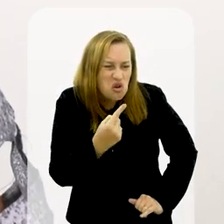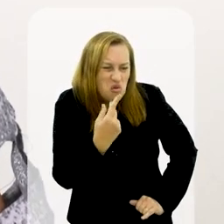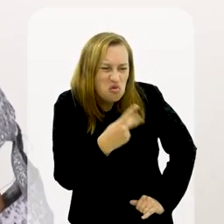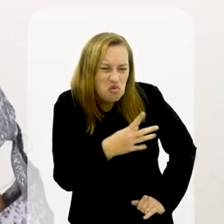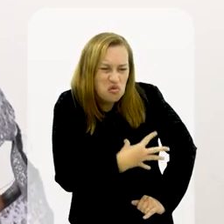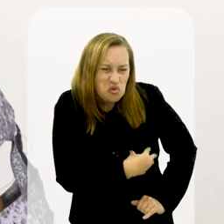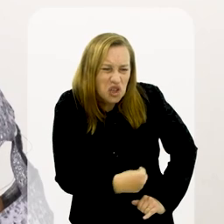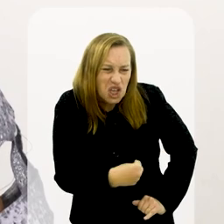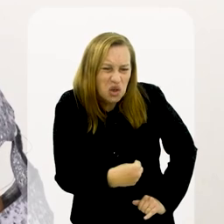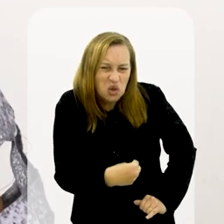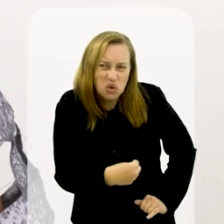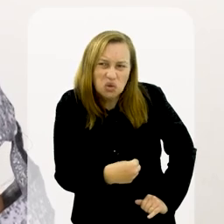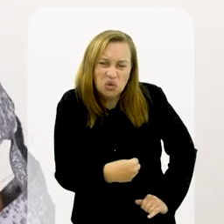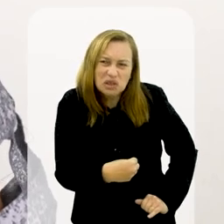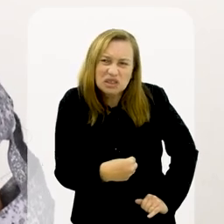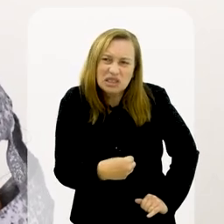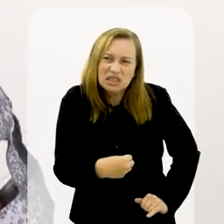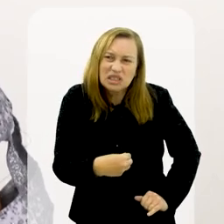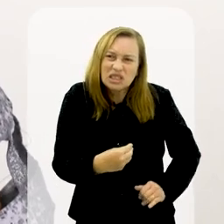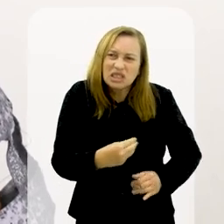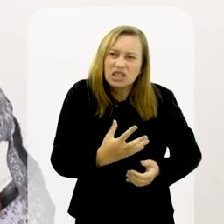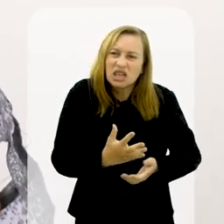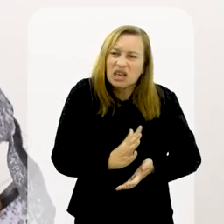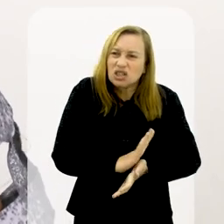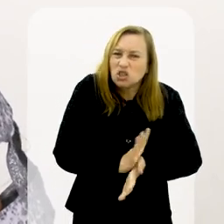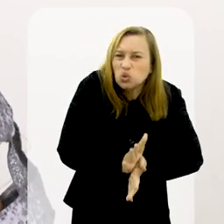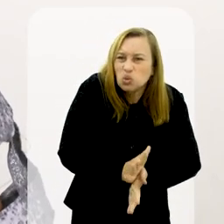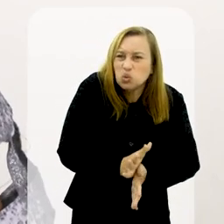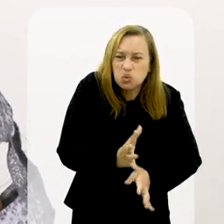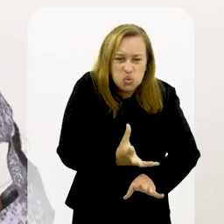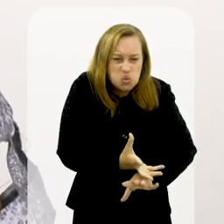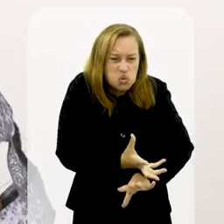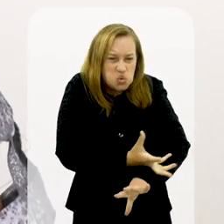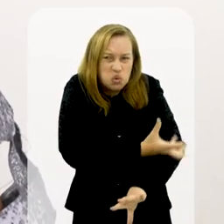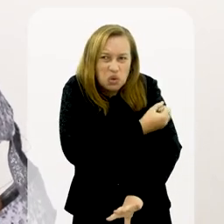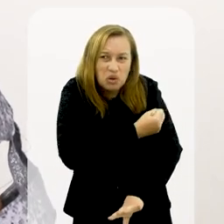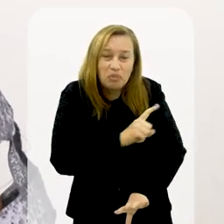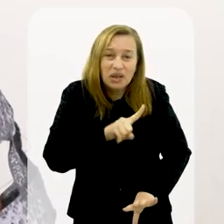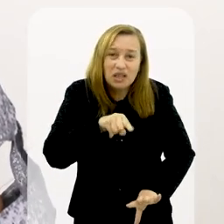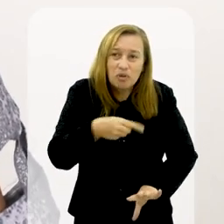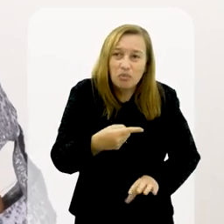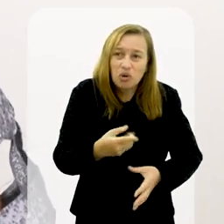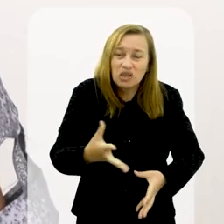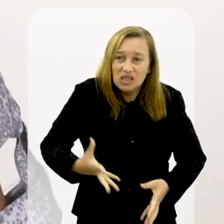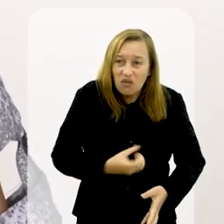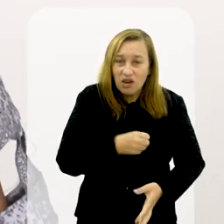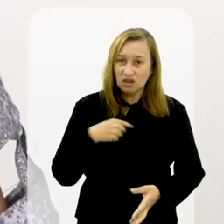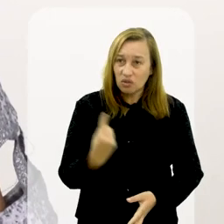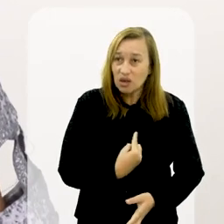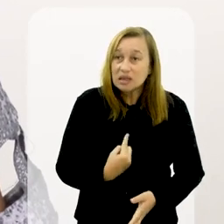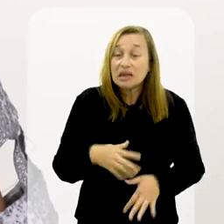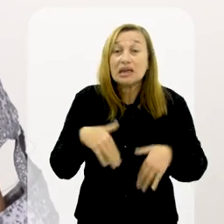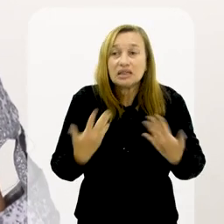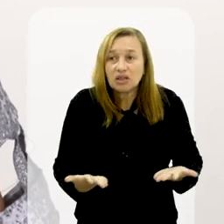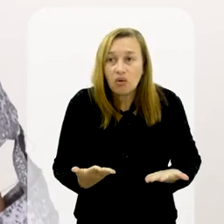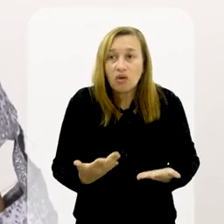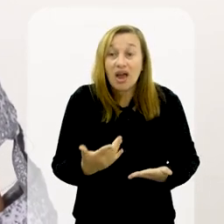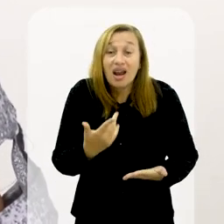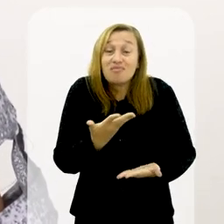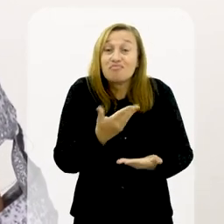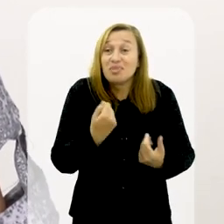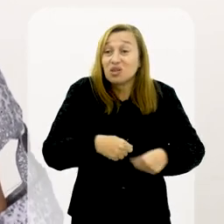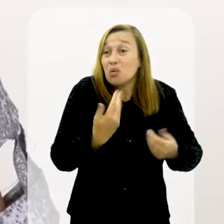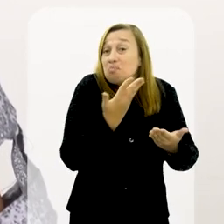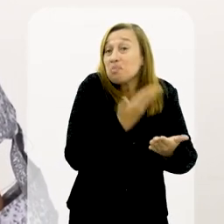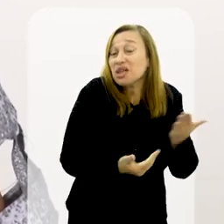destruído emocionalmente, para poder nos salvar, né? Então, quer